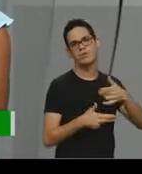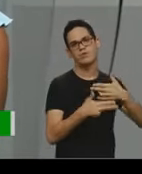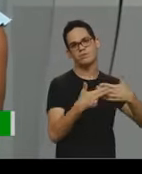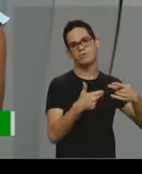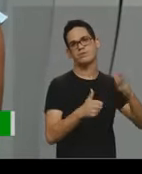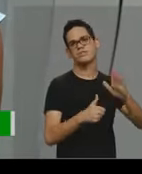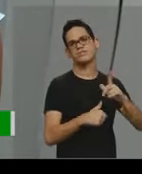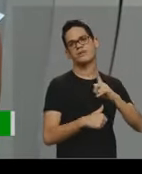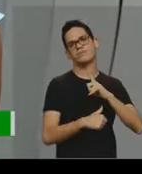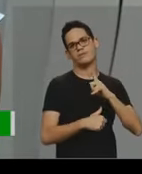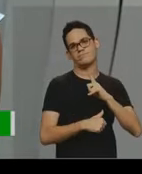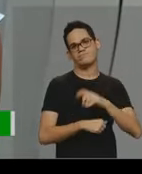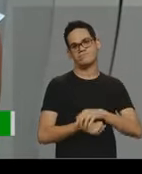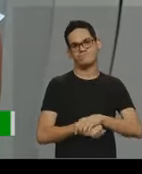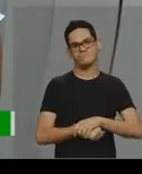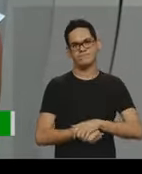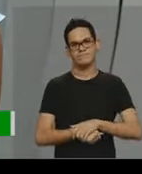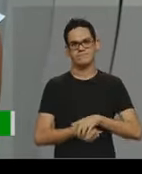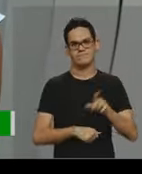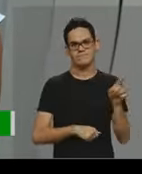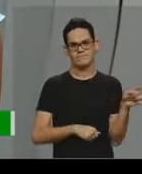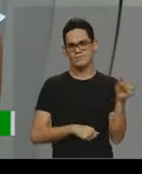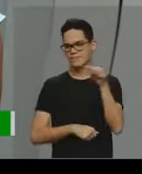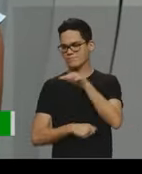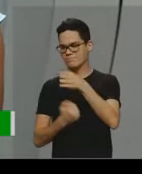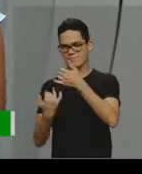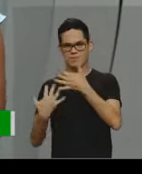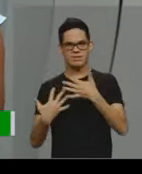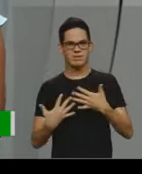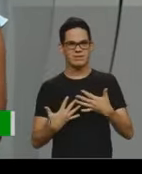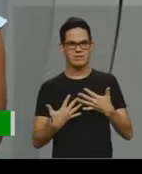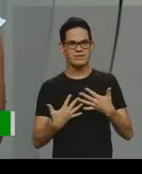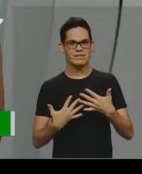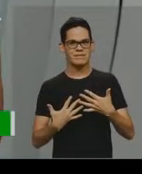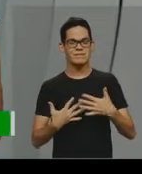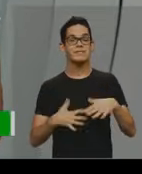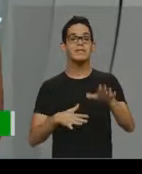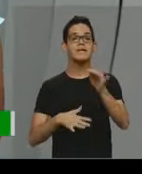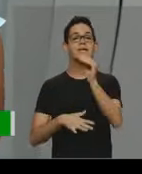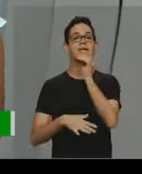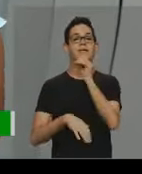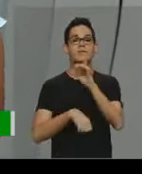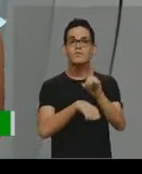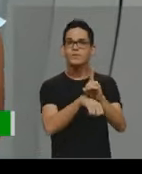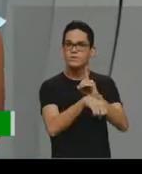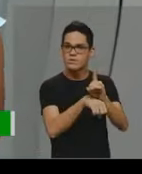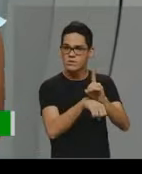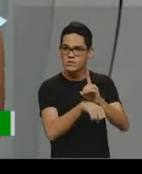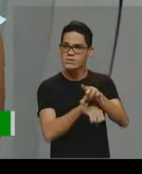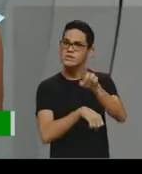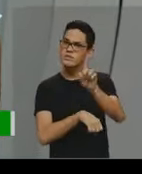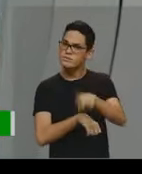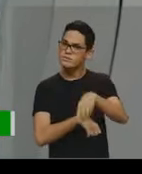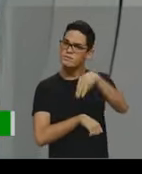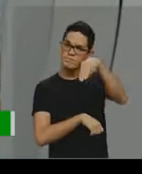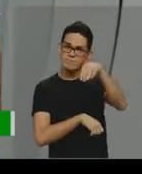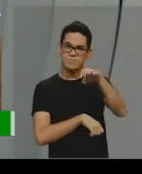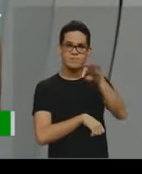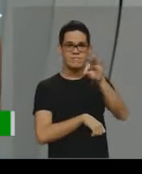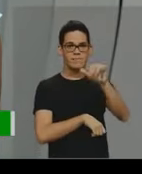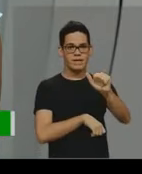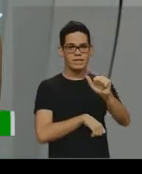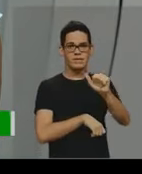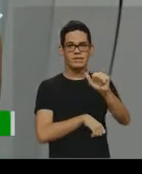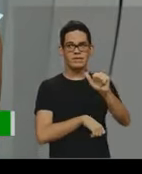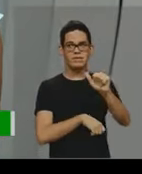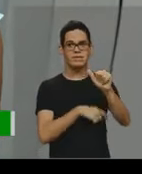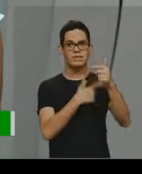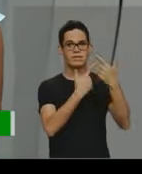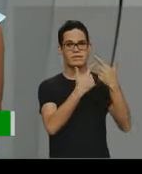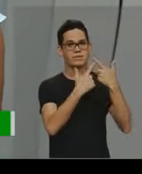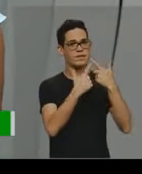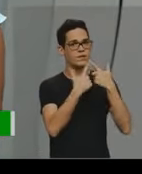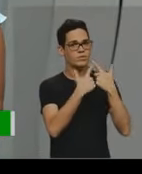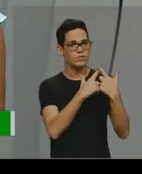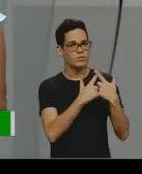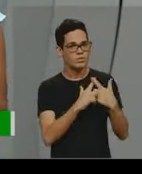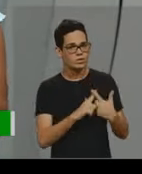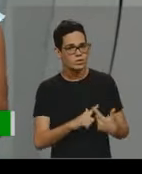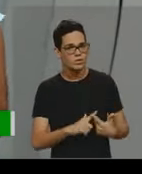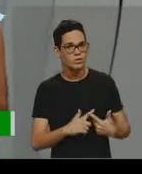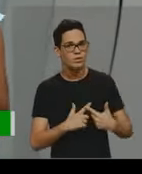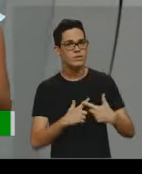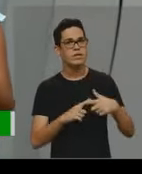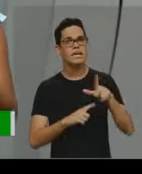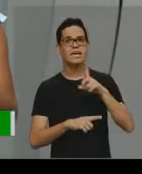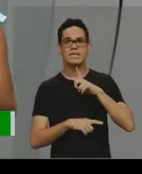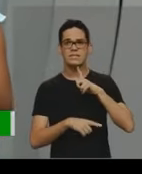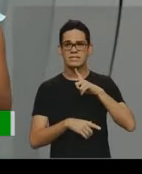código para explicar o próprio código. O dicionário é metalinguístico, né, porque eu tenho palavras, né,